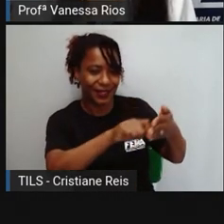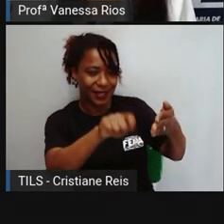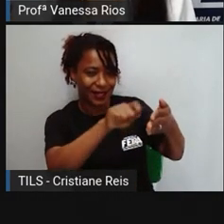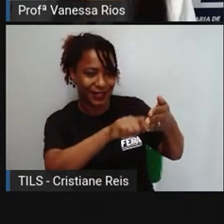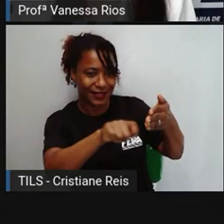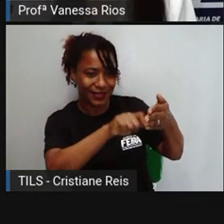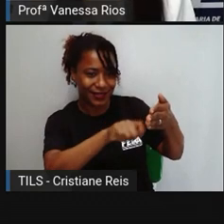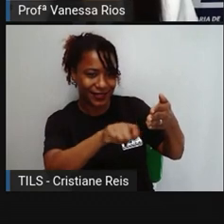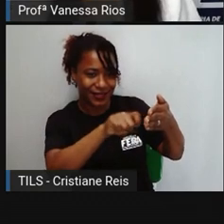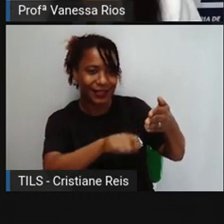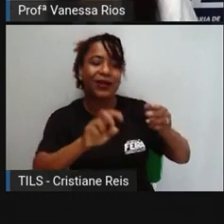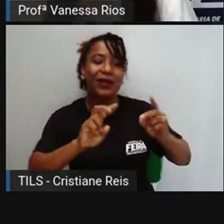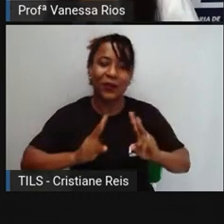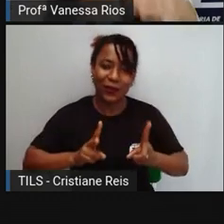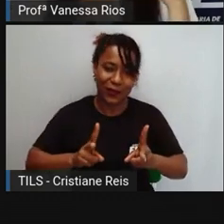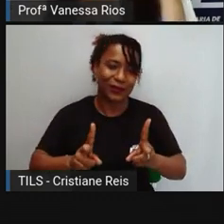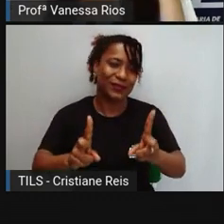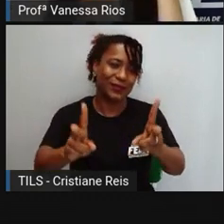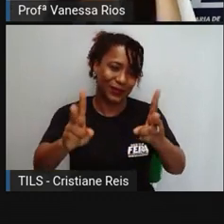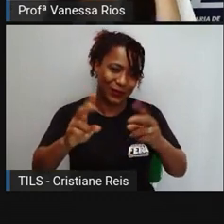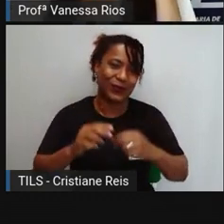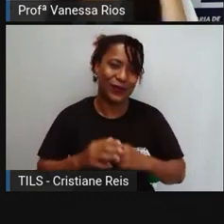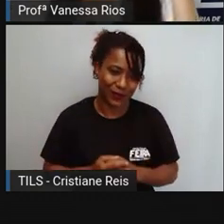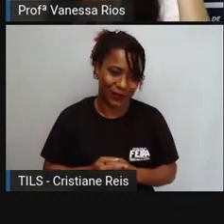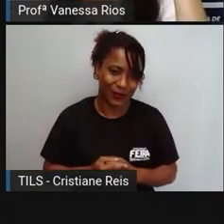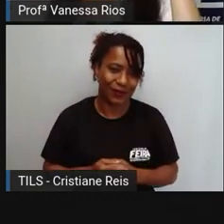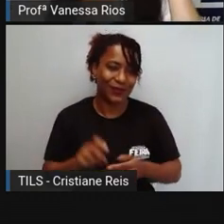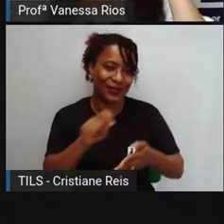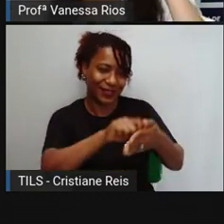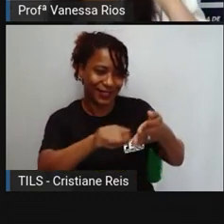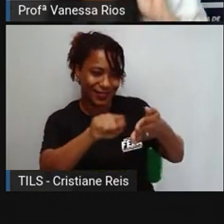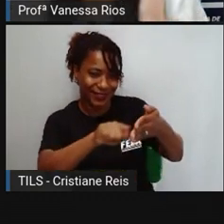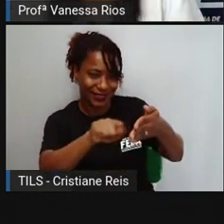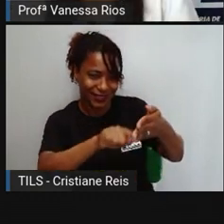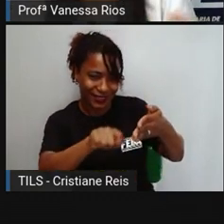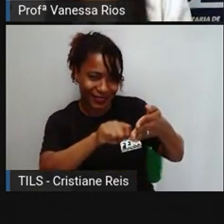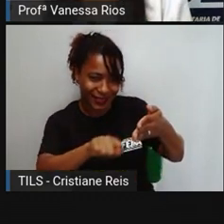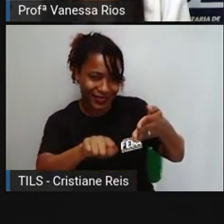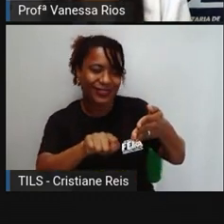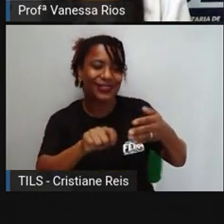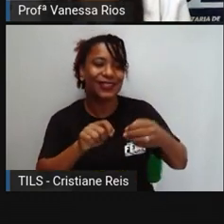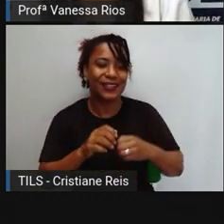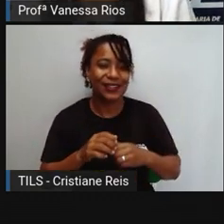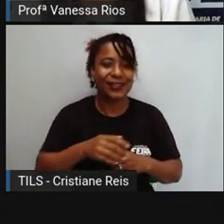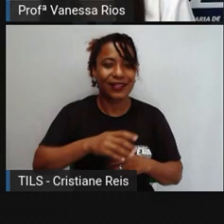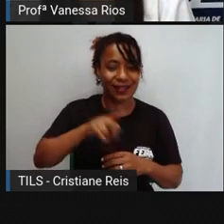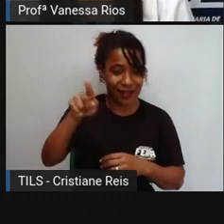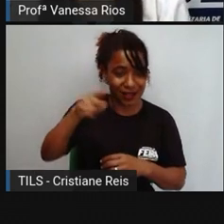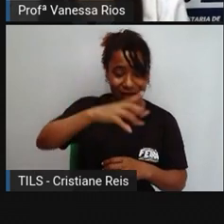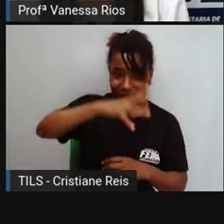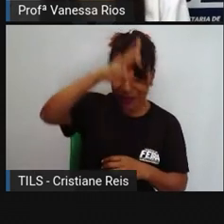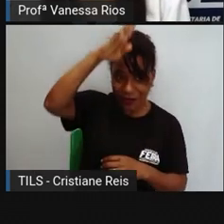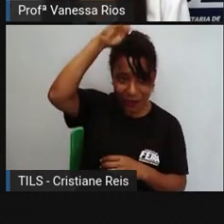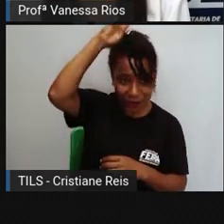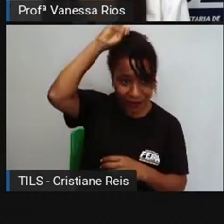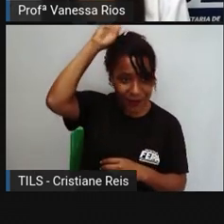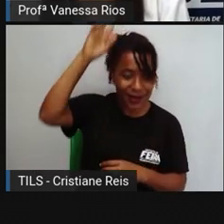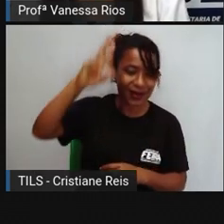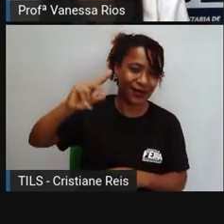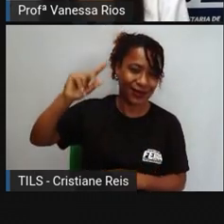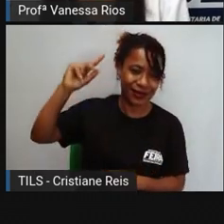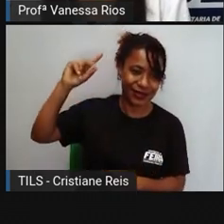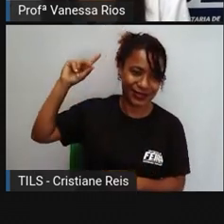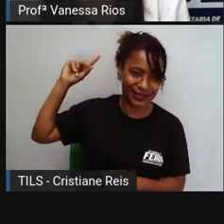também aparece aí, né, nos registros da Roma Antiga. Então, também existem